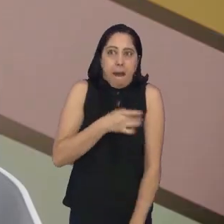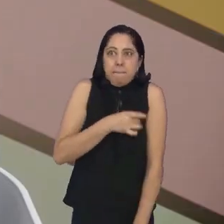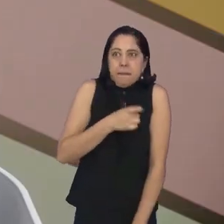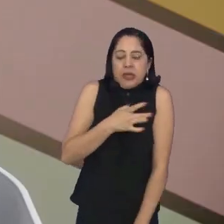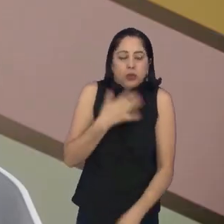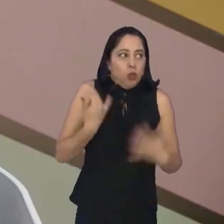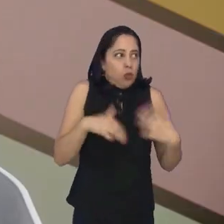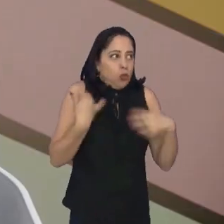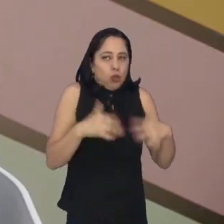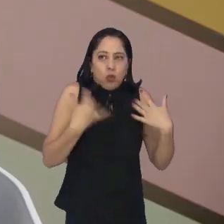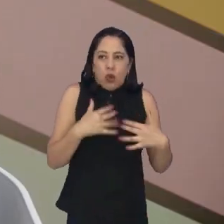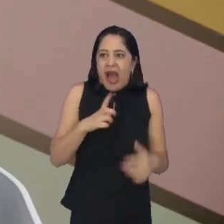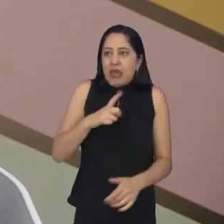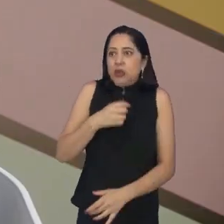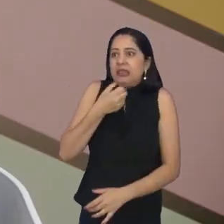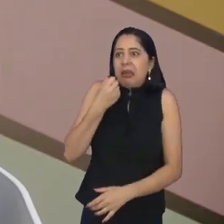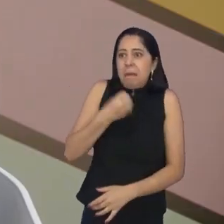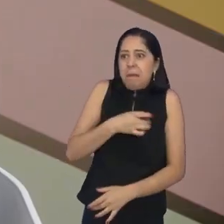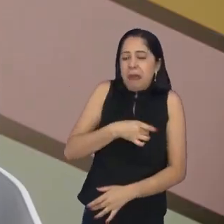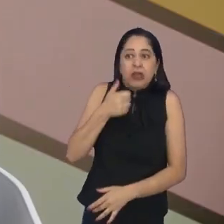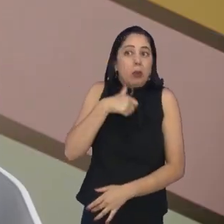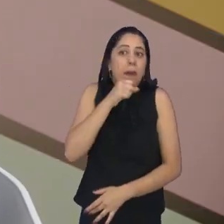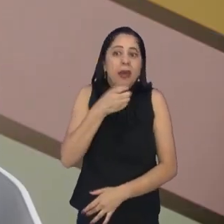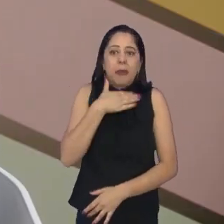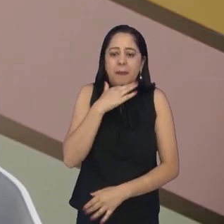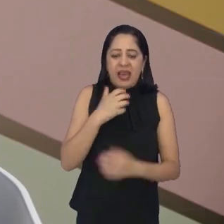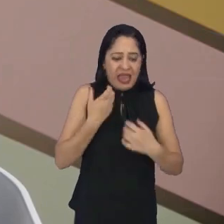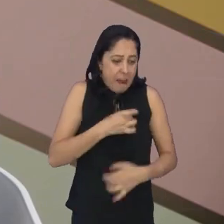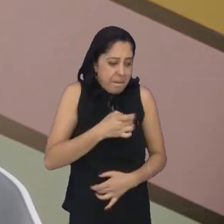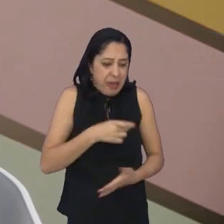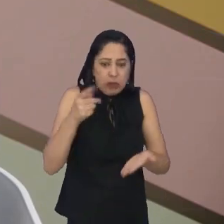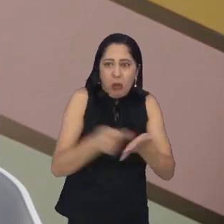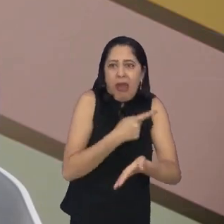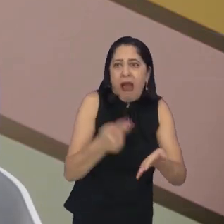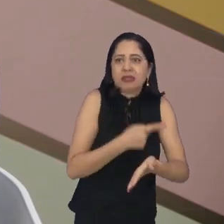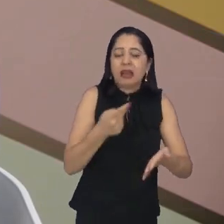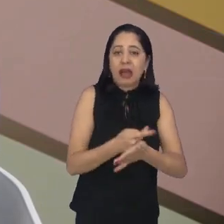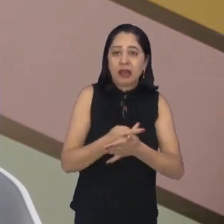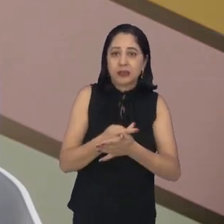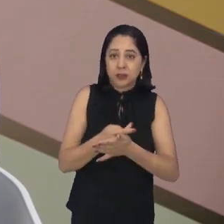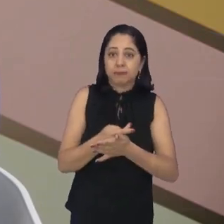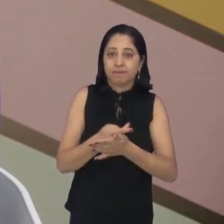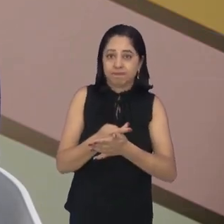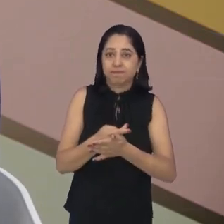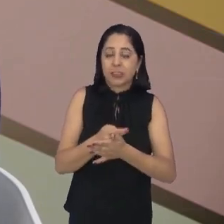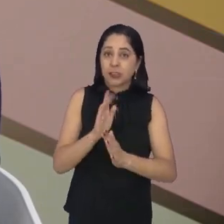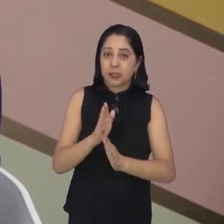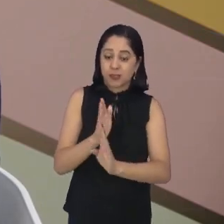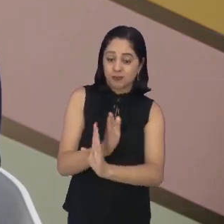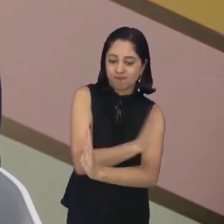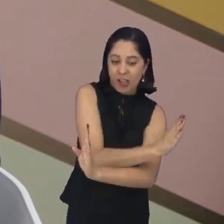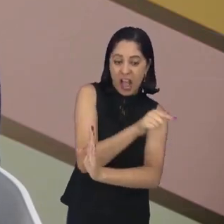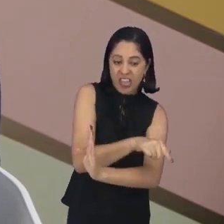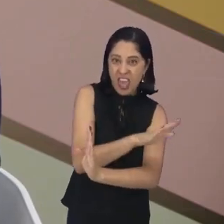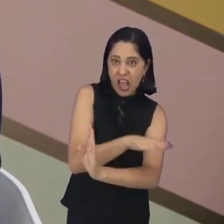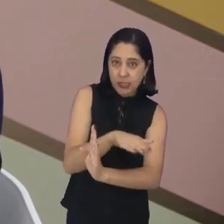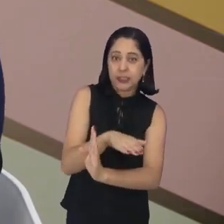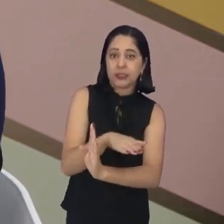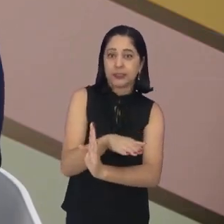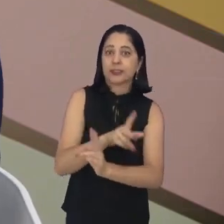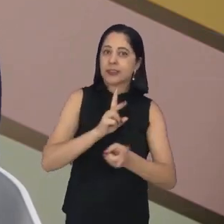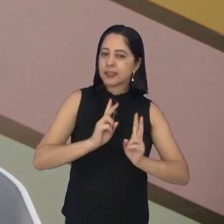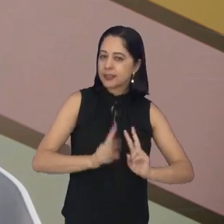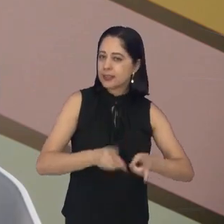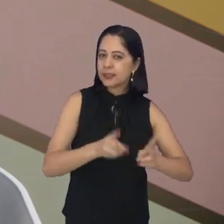sente medo dos pais, sente medo de errar, medo de fazer coisa errada. A gente diz que todo esse tipo de